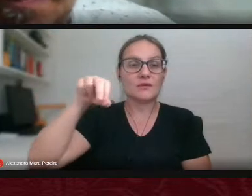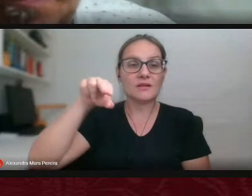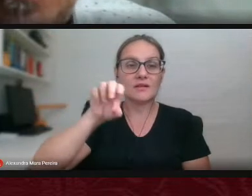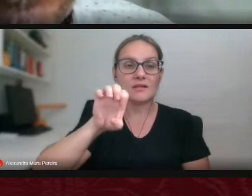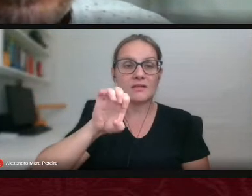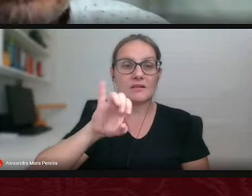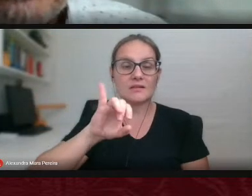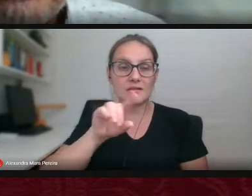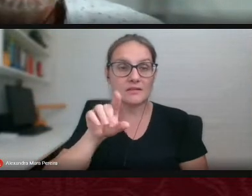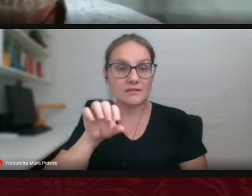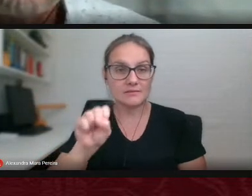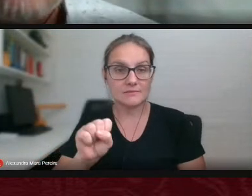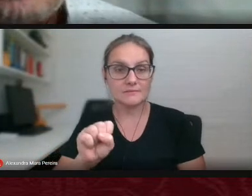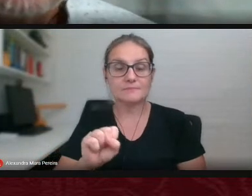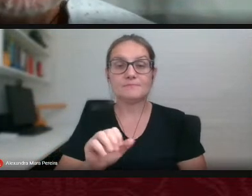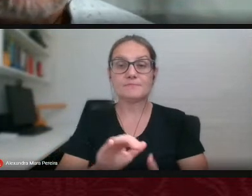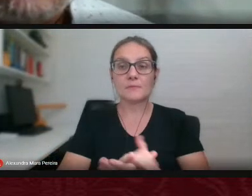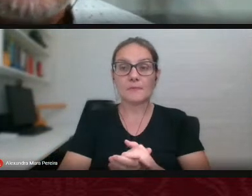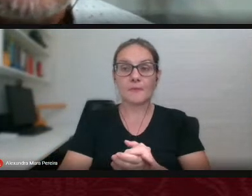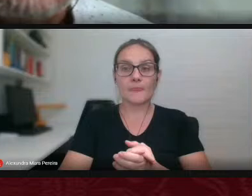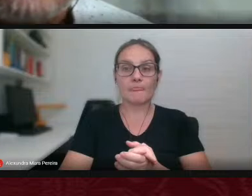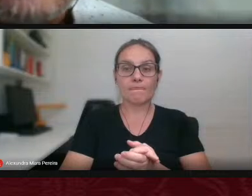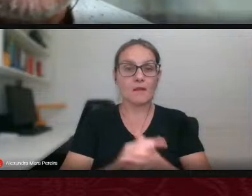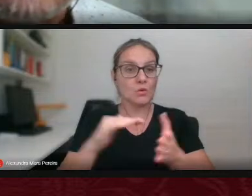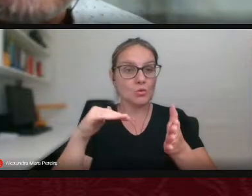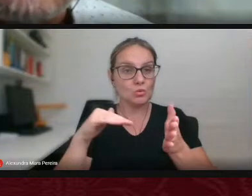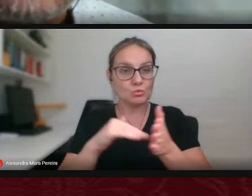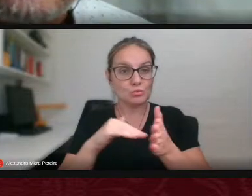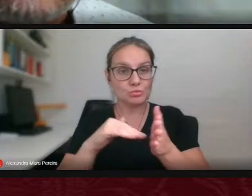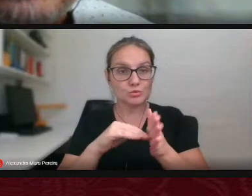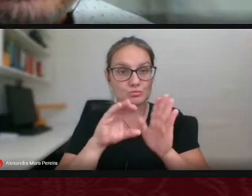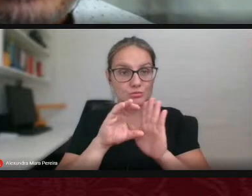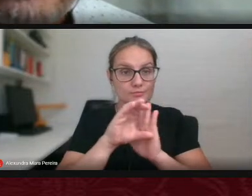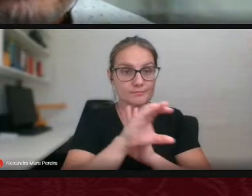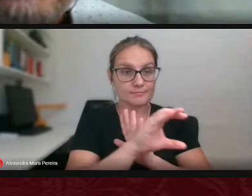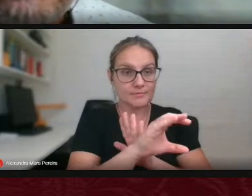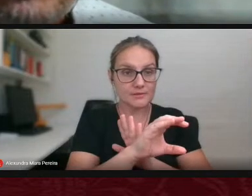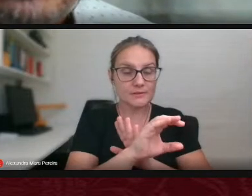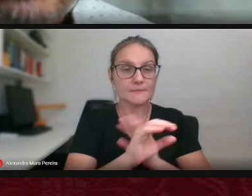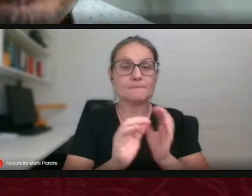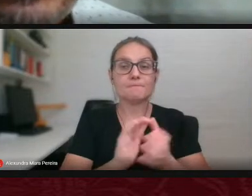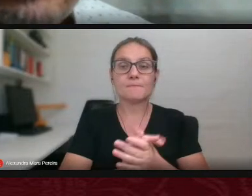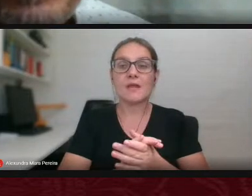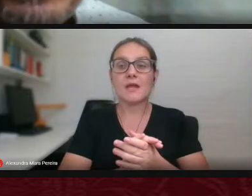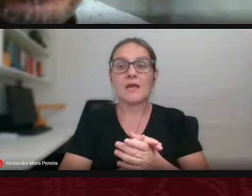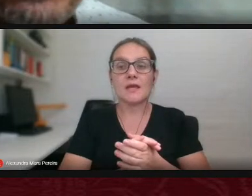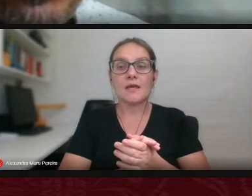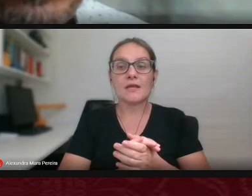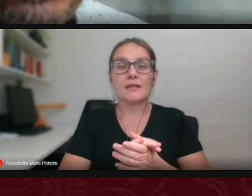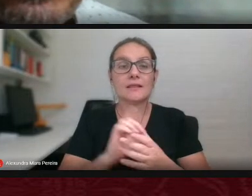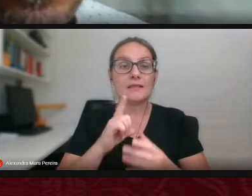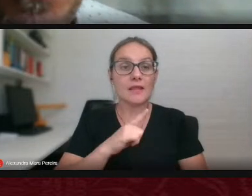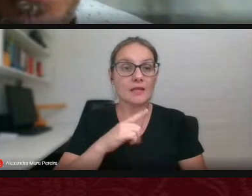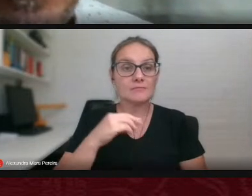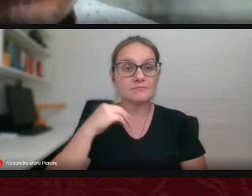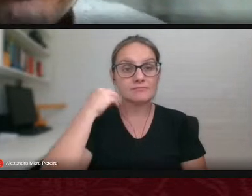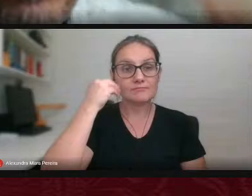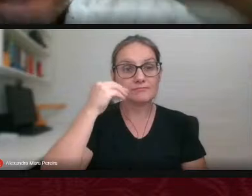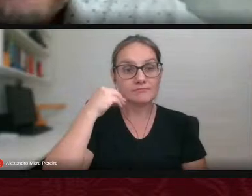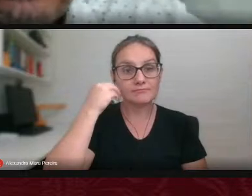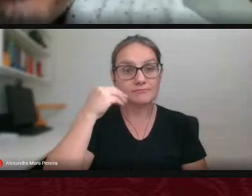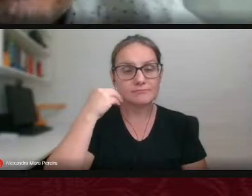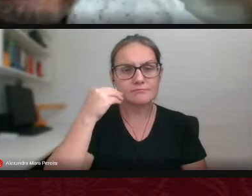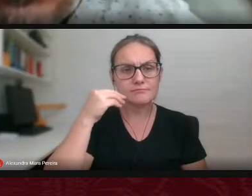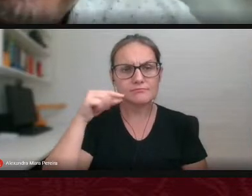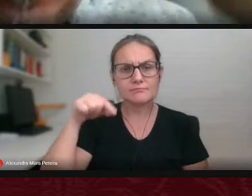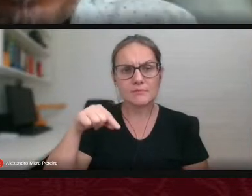e a última parte depois das infâncias das invenções vem as experimentações e aí nós